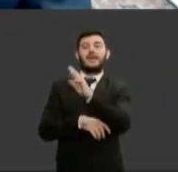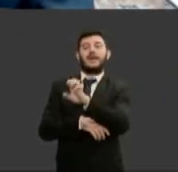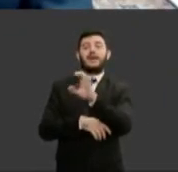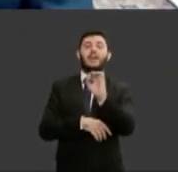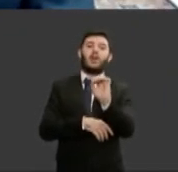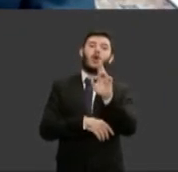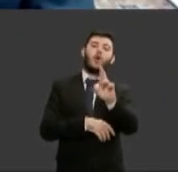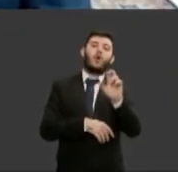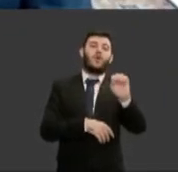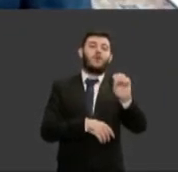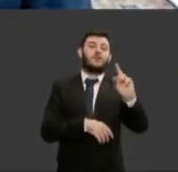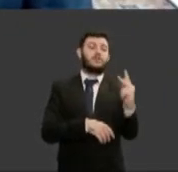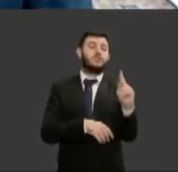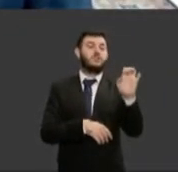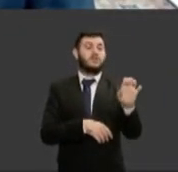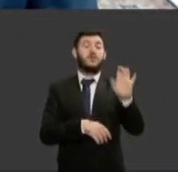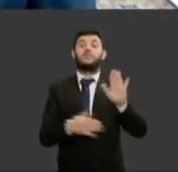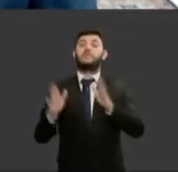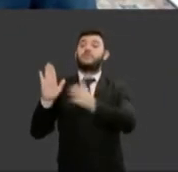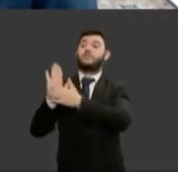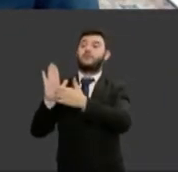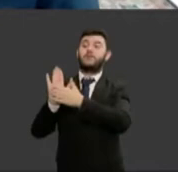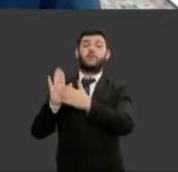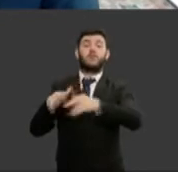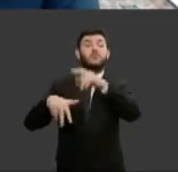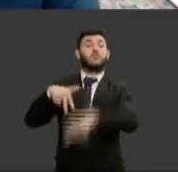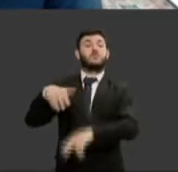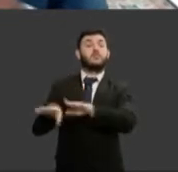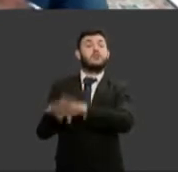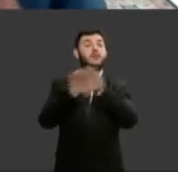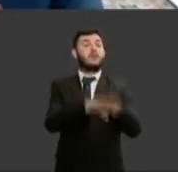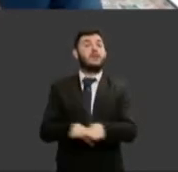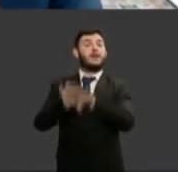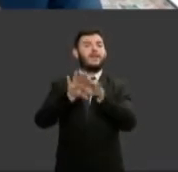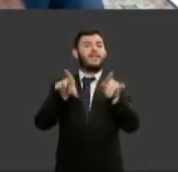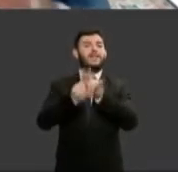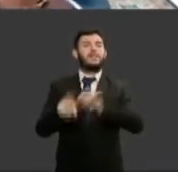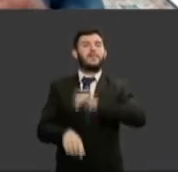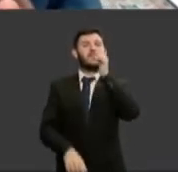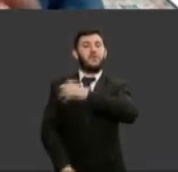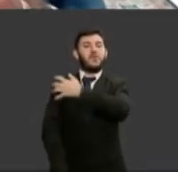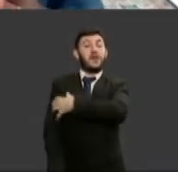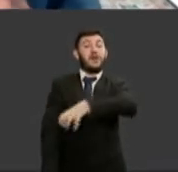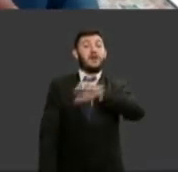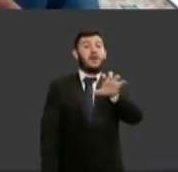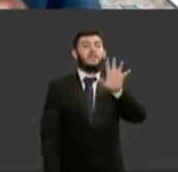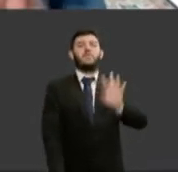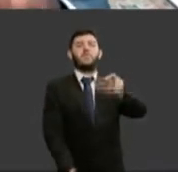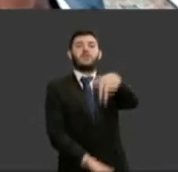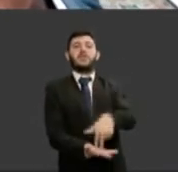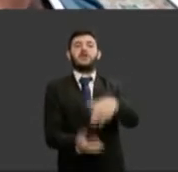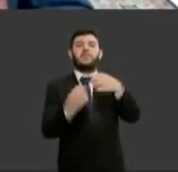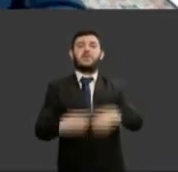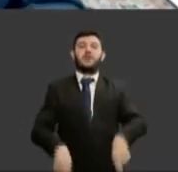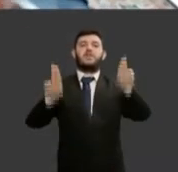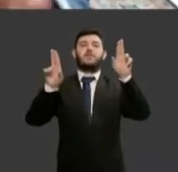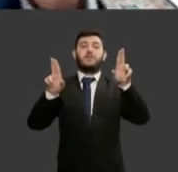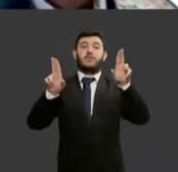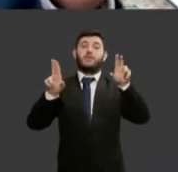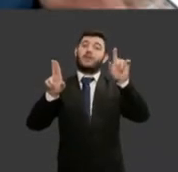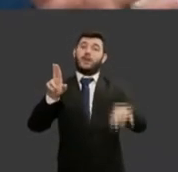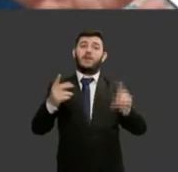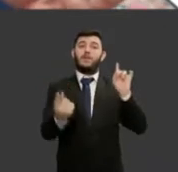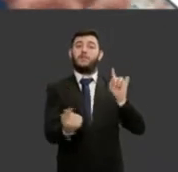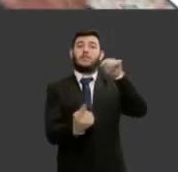para a Igualdade de Gênero e o empoderamento das mulheres, da ONU, mulheres, com o objetivo